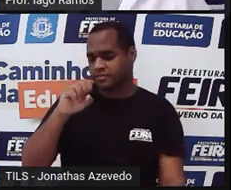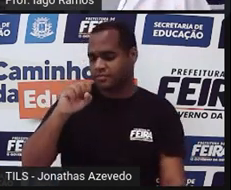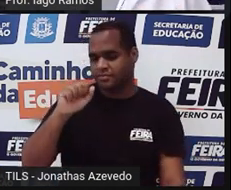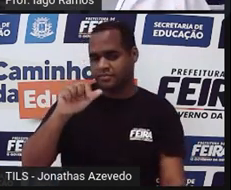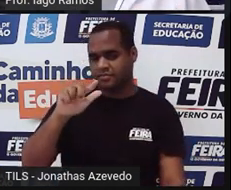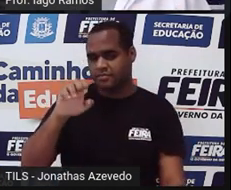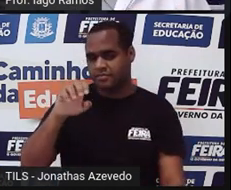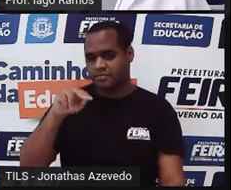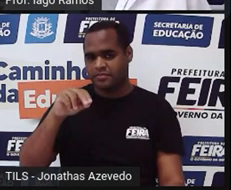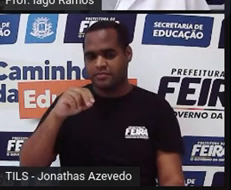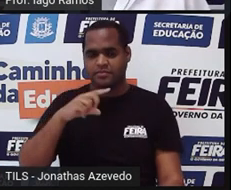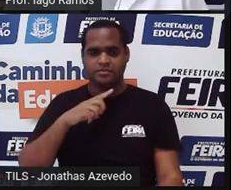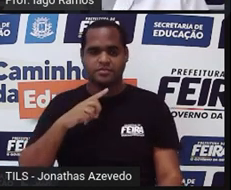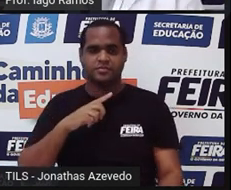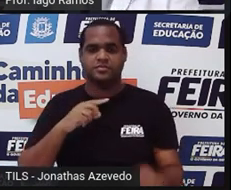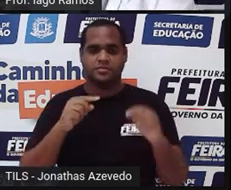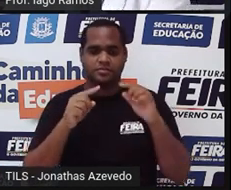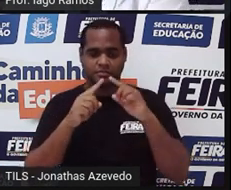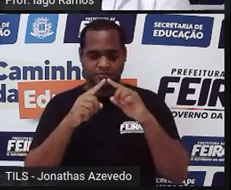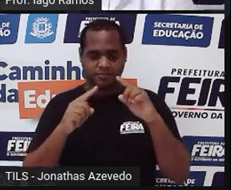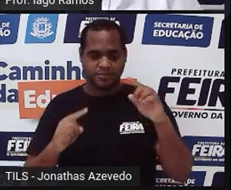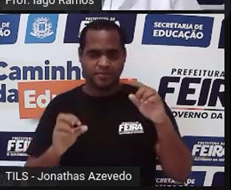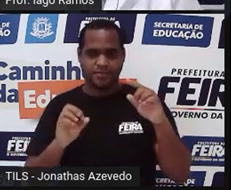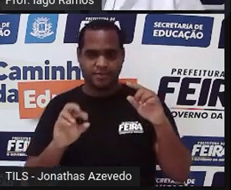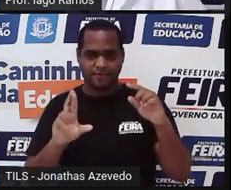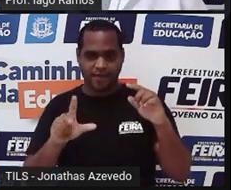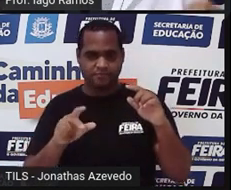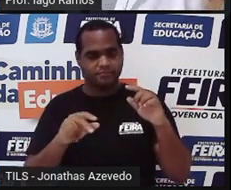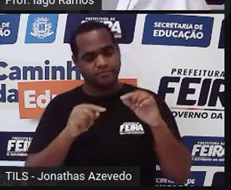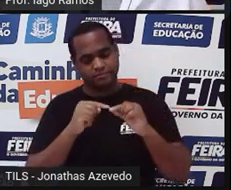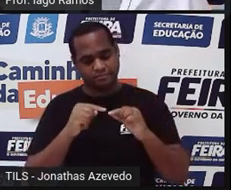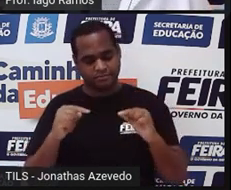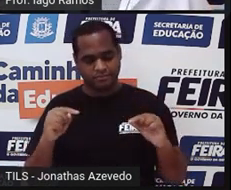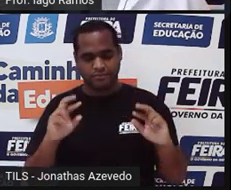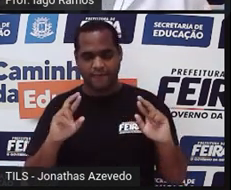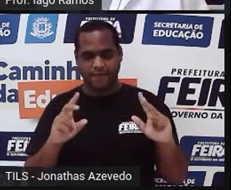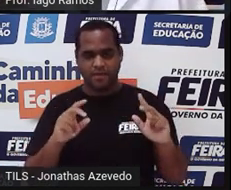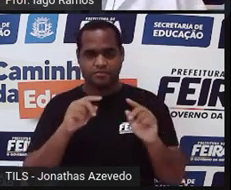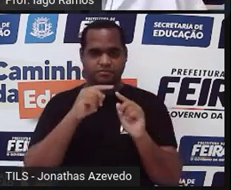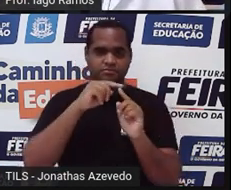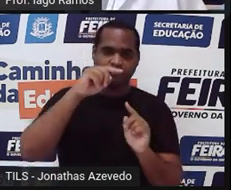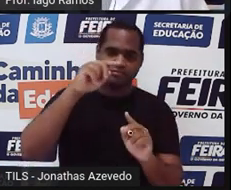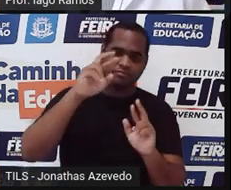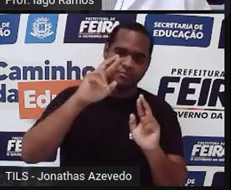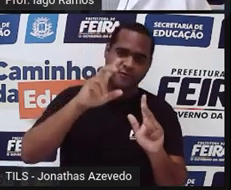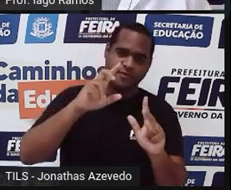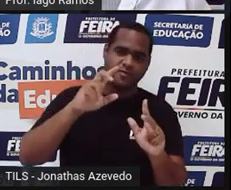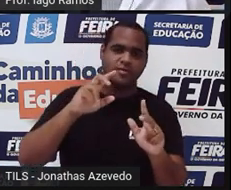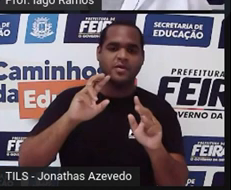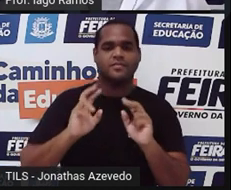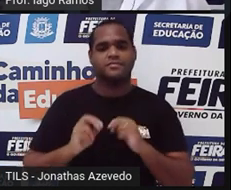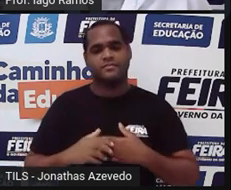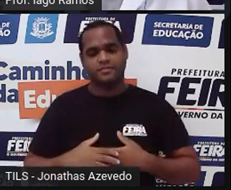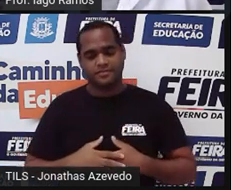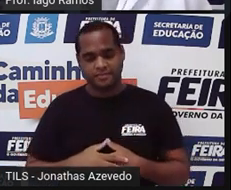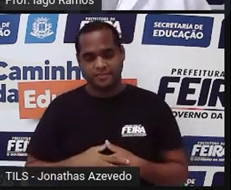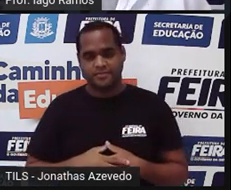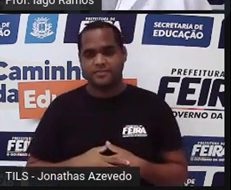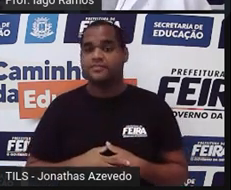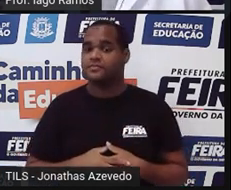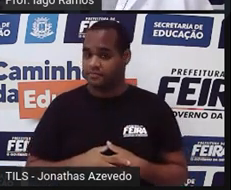lados dele têm medidas diferentes. Ó. 3 é diferente de 4, que é diferente de 5.